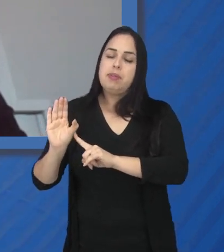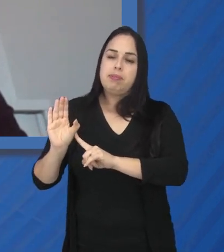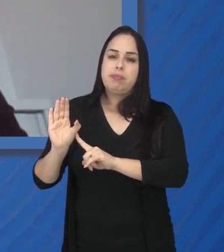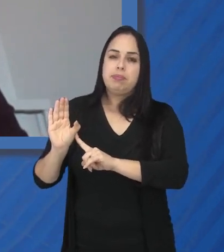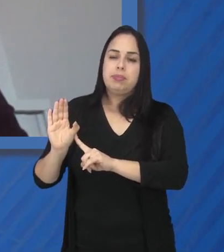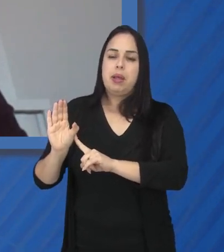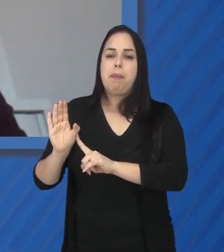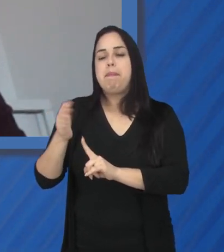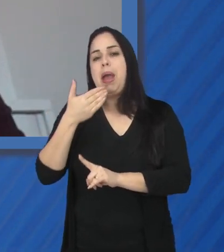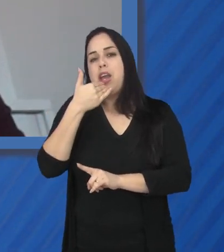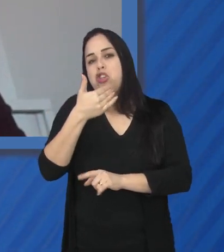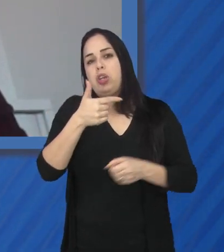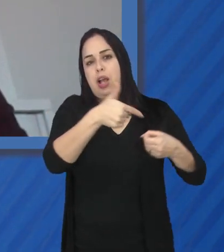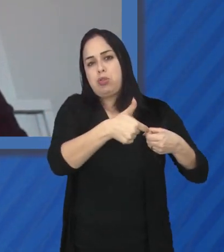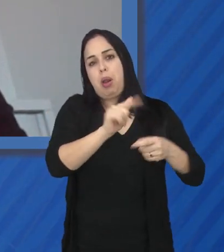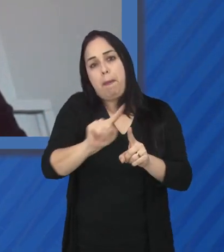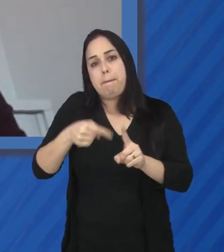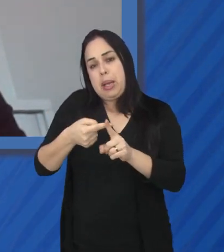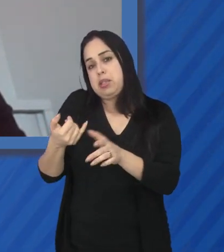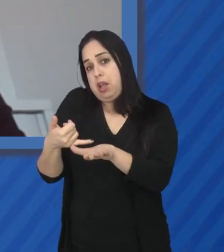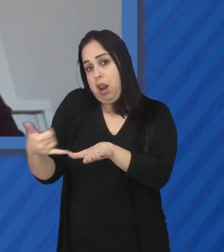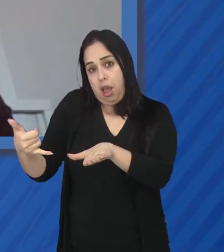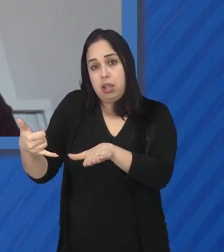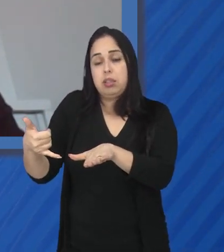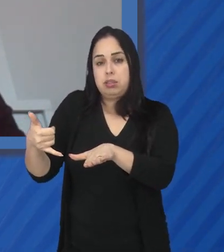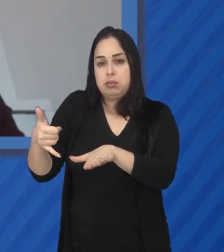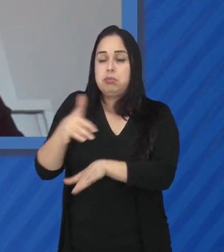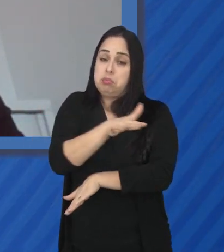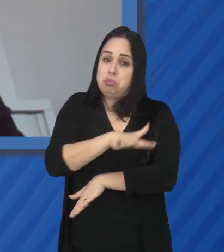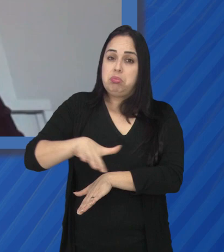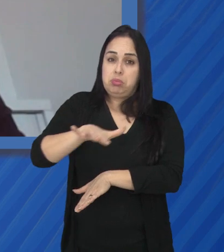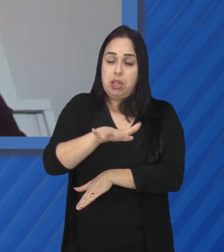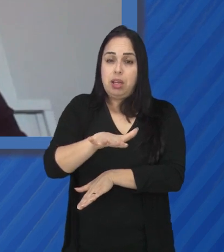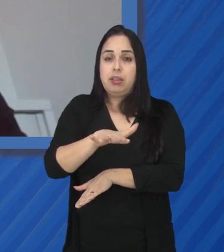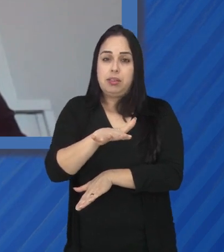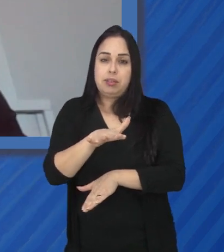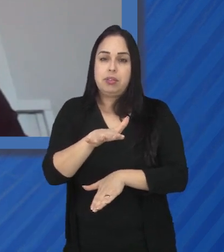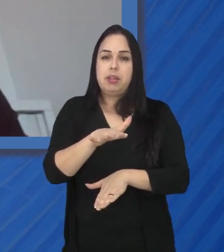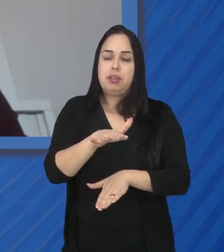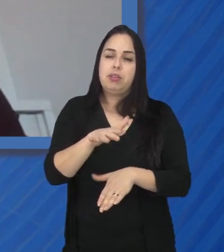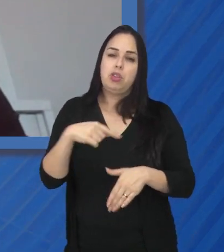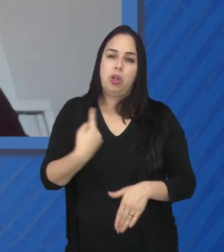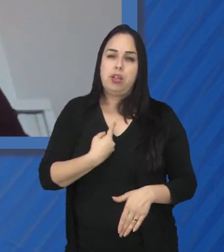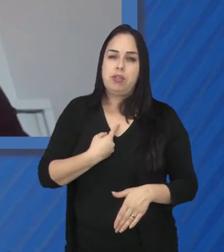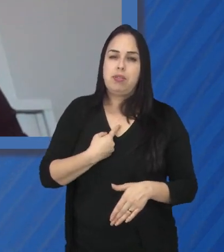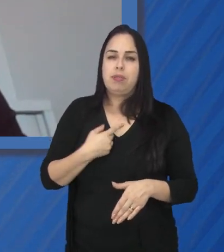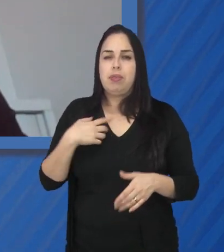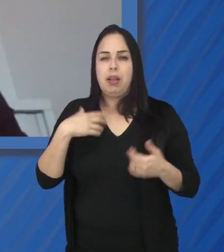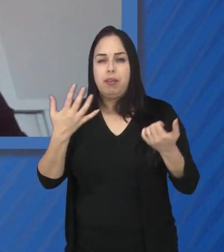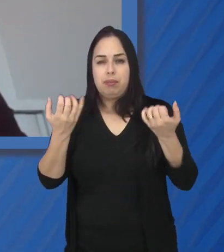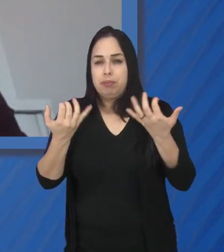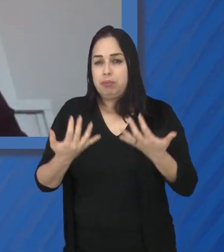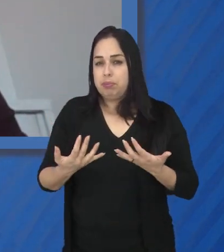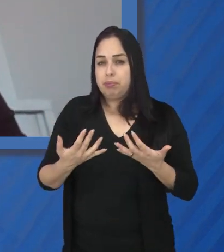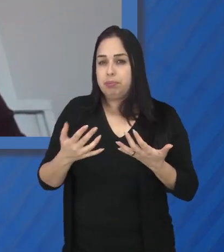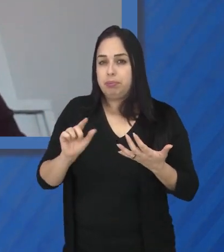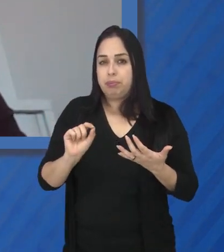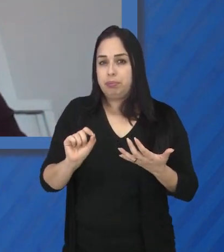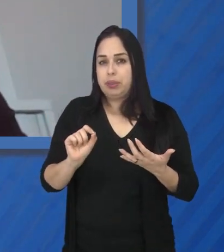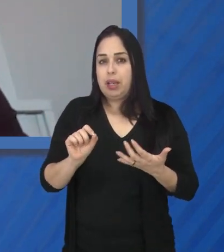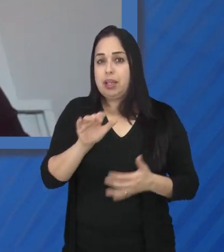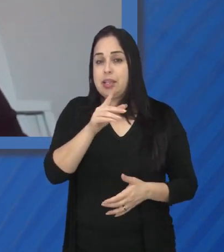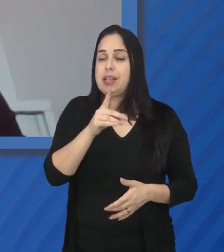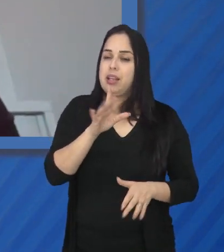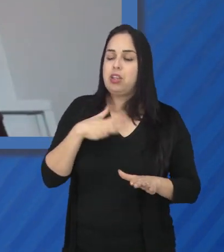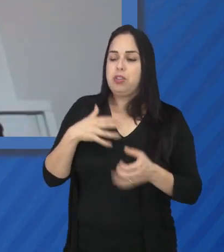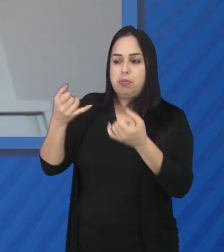também o híbrido, mas no segmento C, onde a gente fala que é o CC40 e C40, que a gente